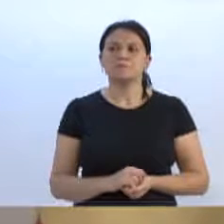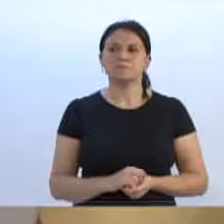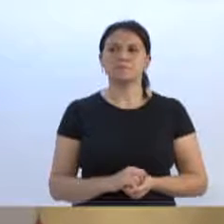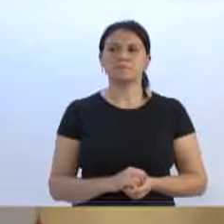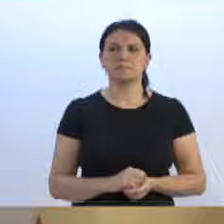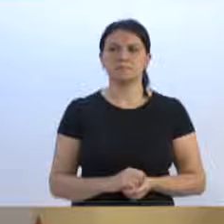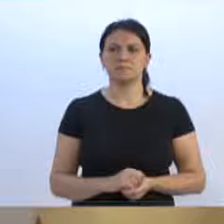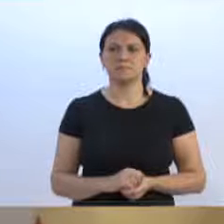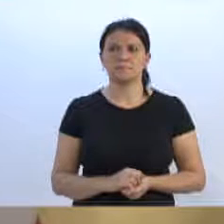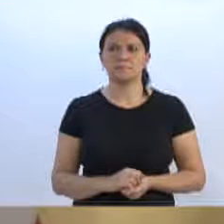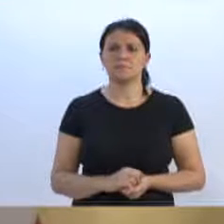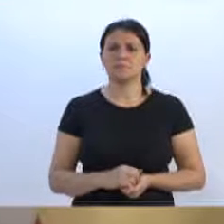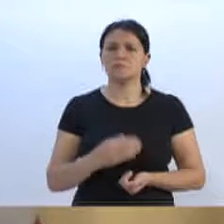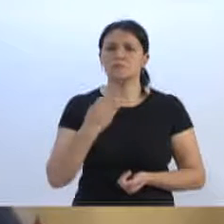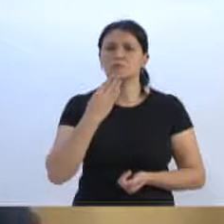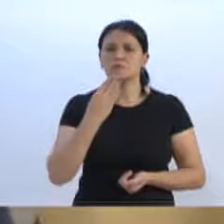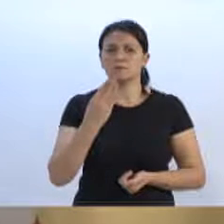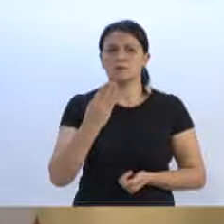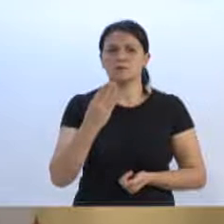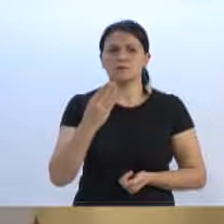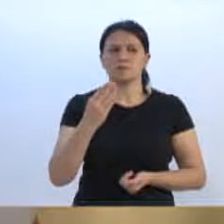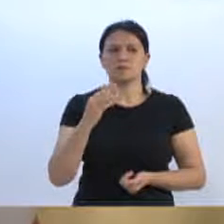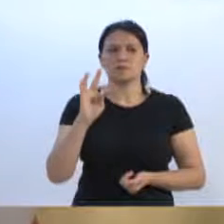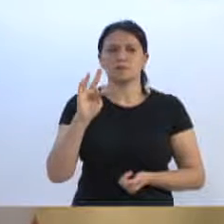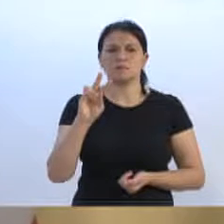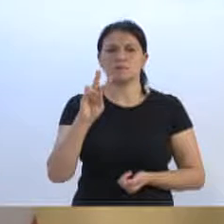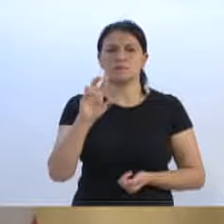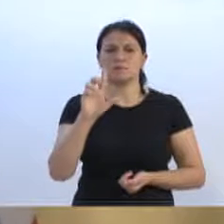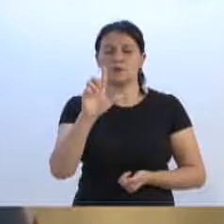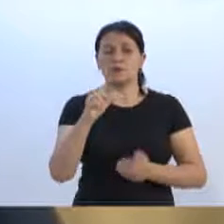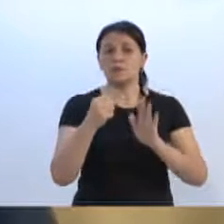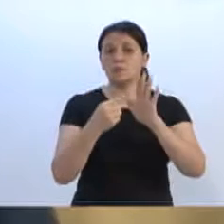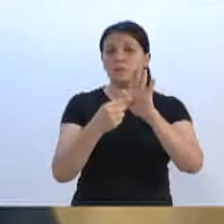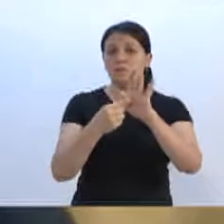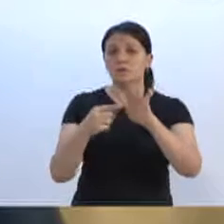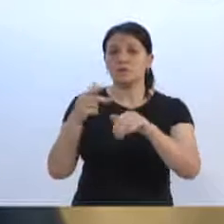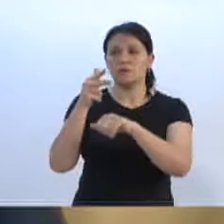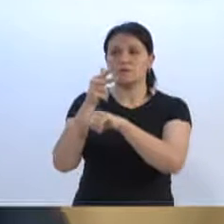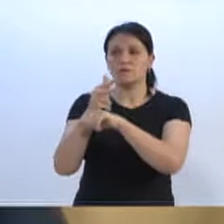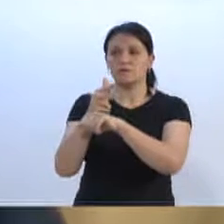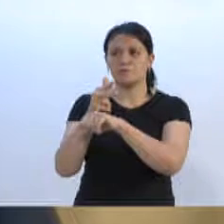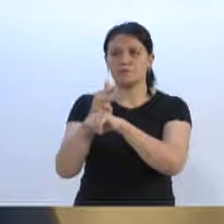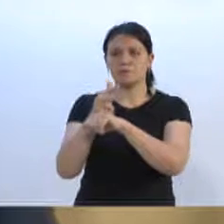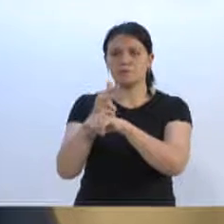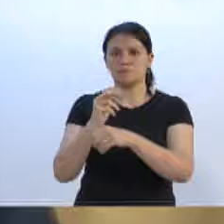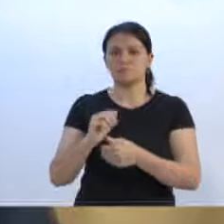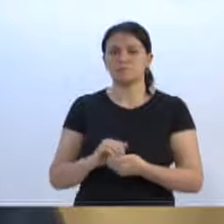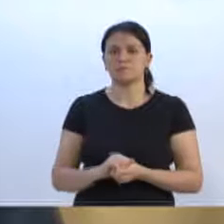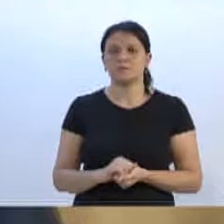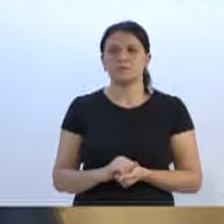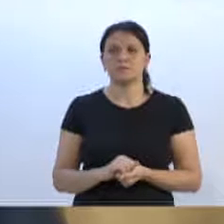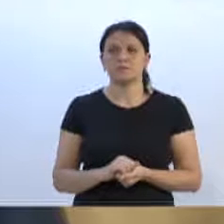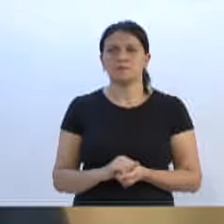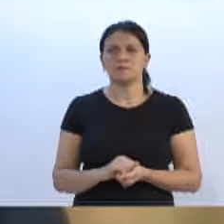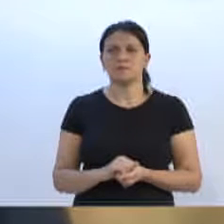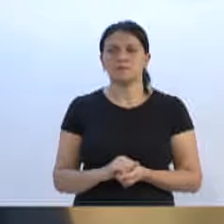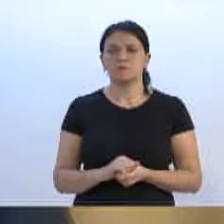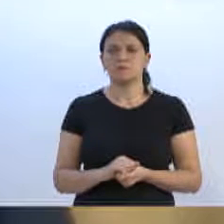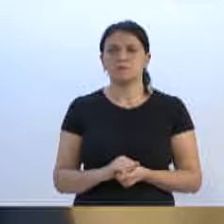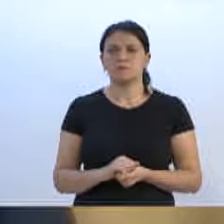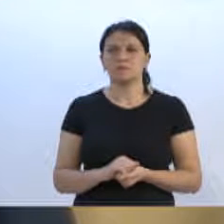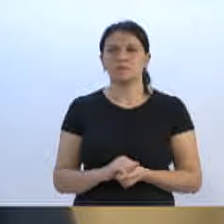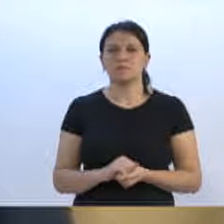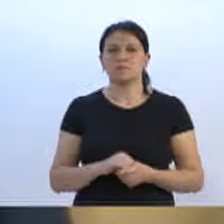pediria à TV Legislativa que soltasse um vídeo que está seccionado